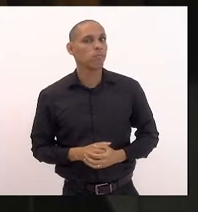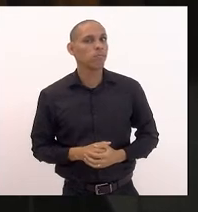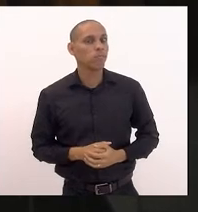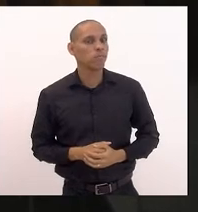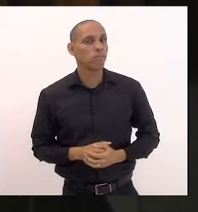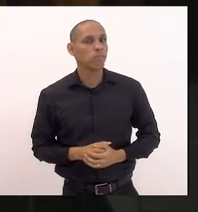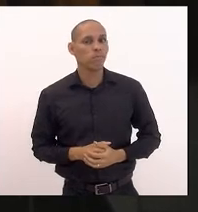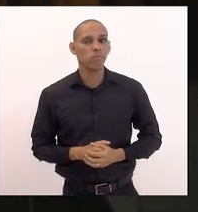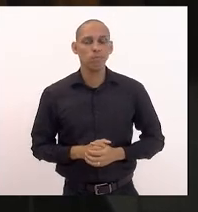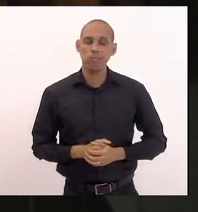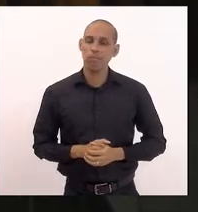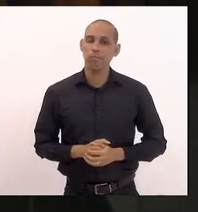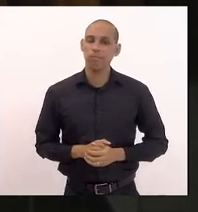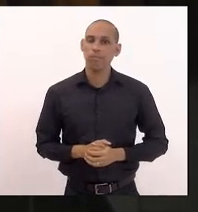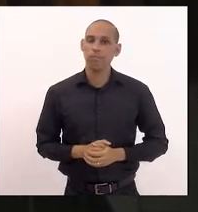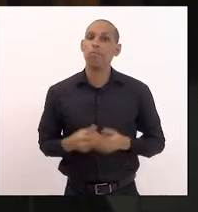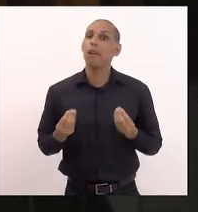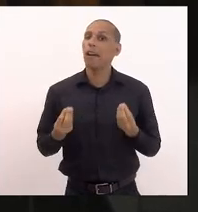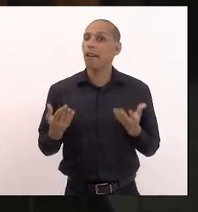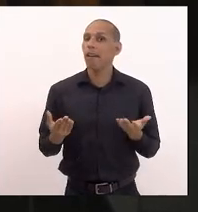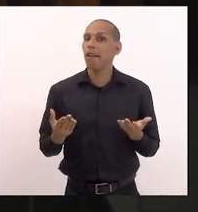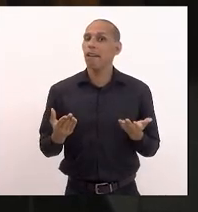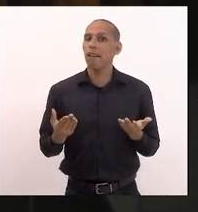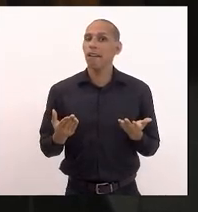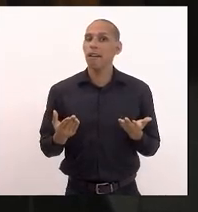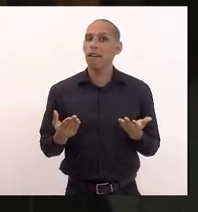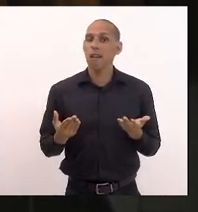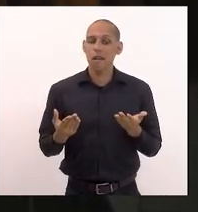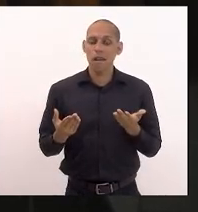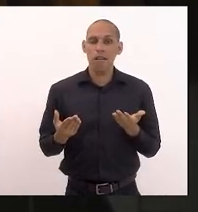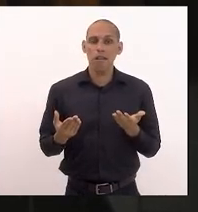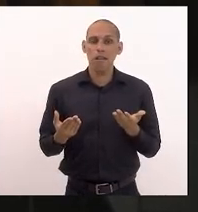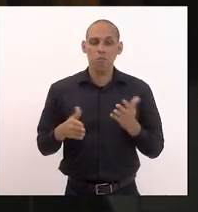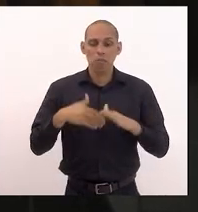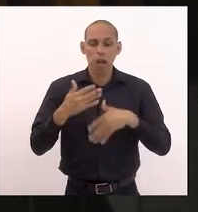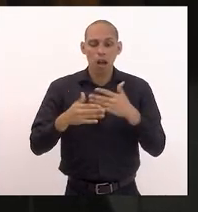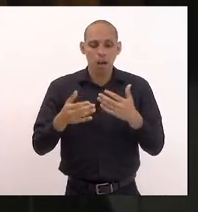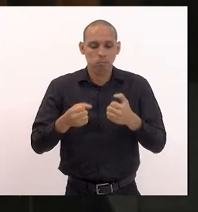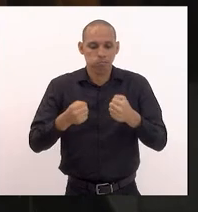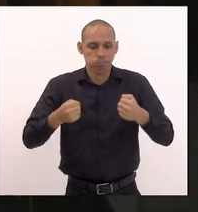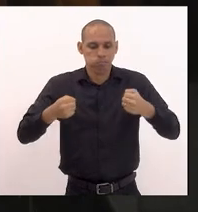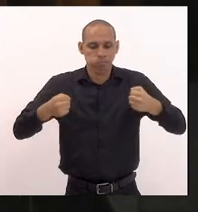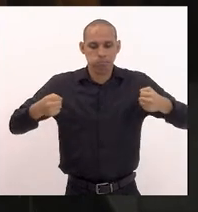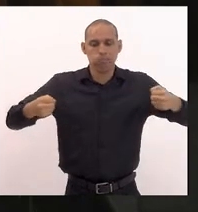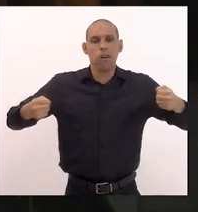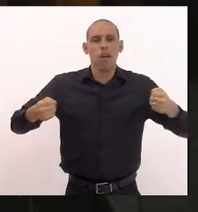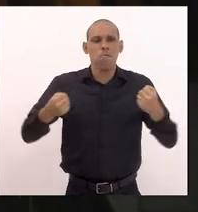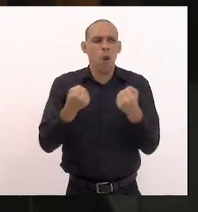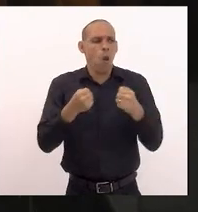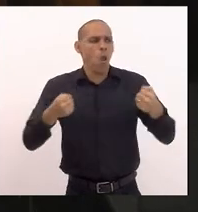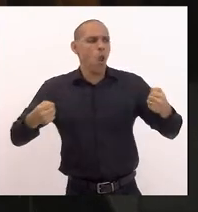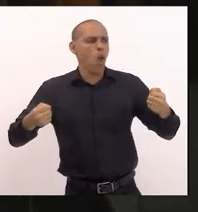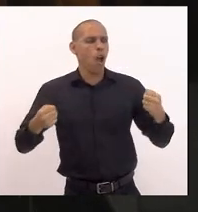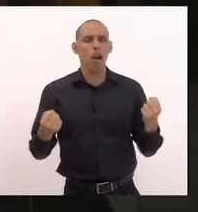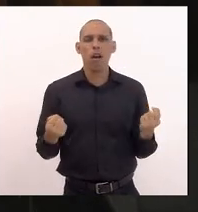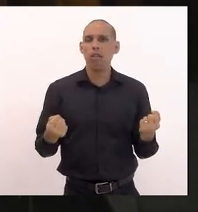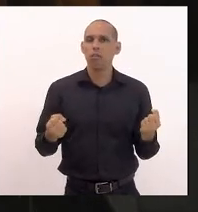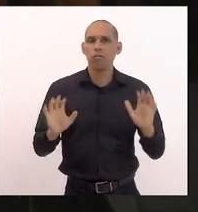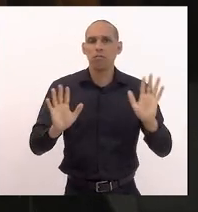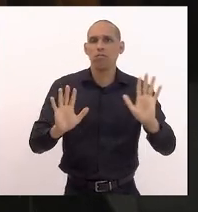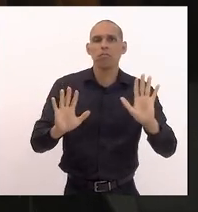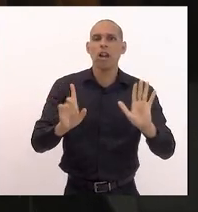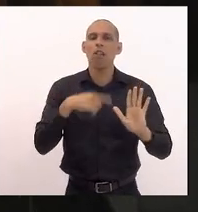para que isso não ganhe corpo que a gente consiga combater